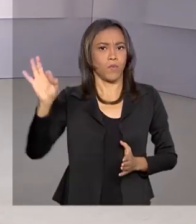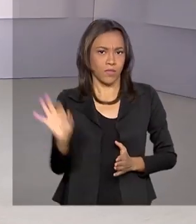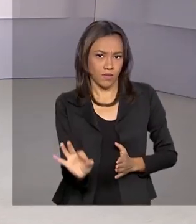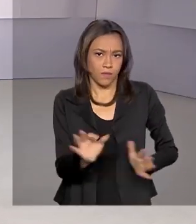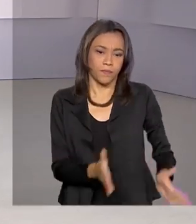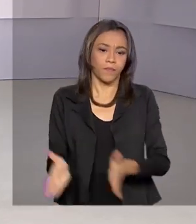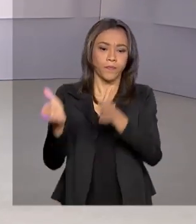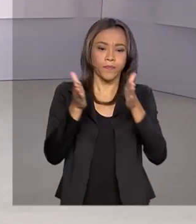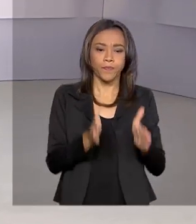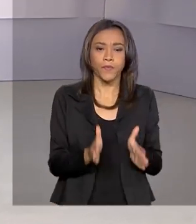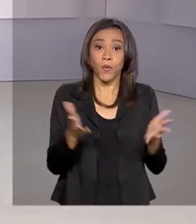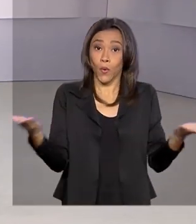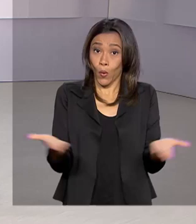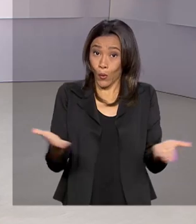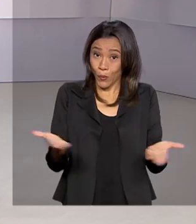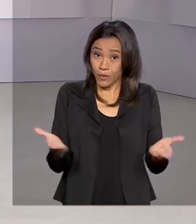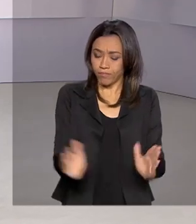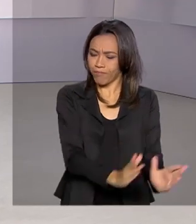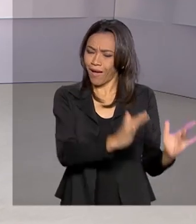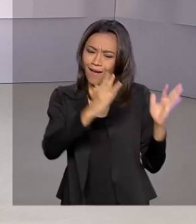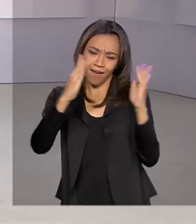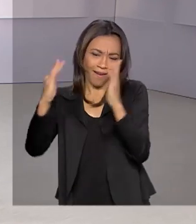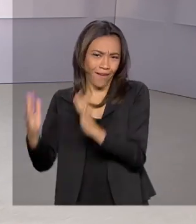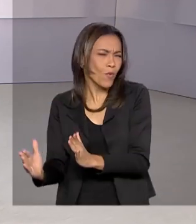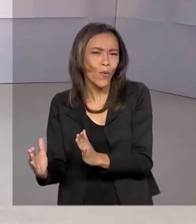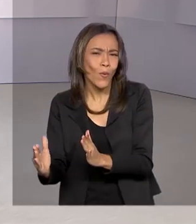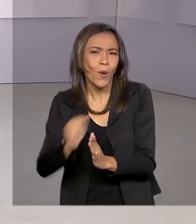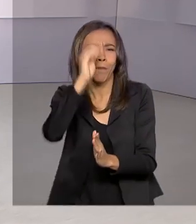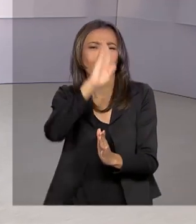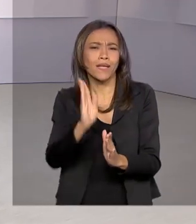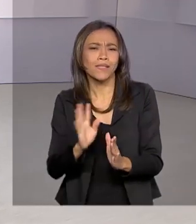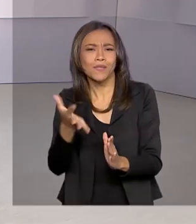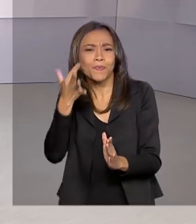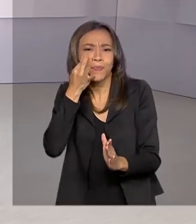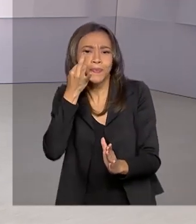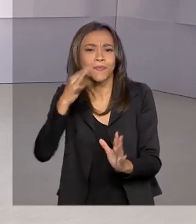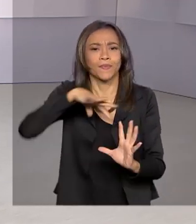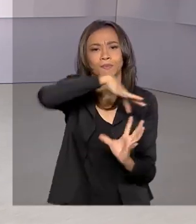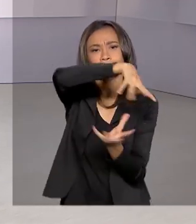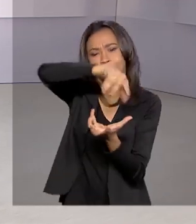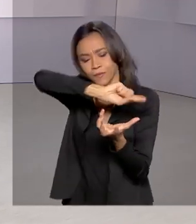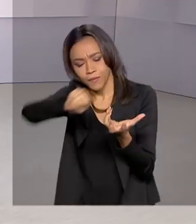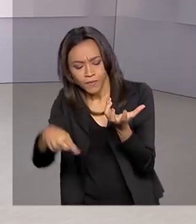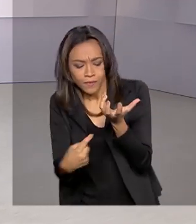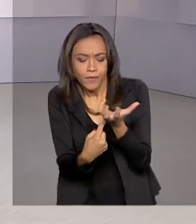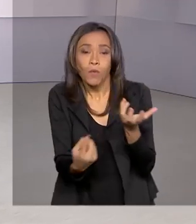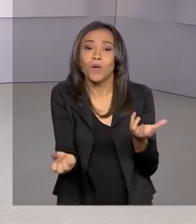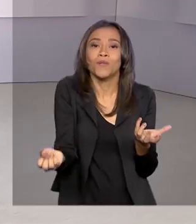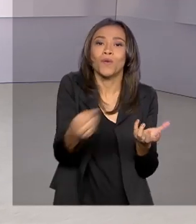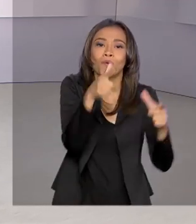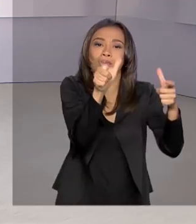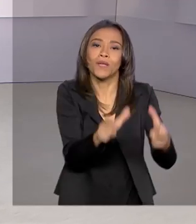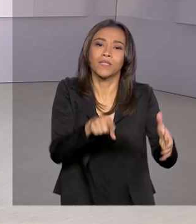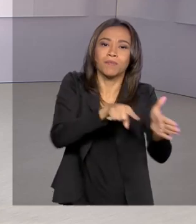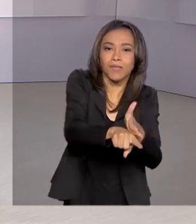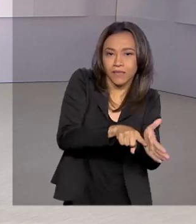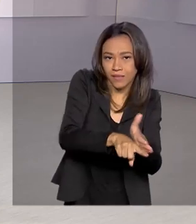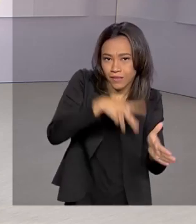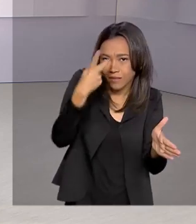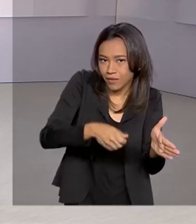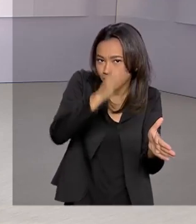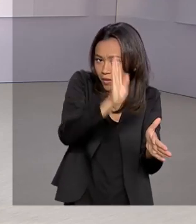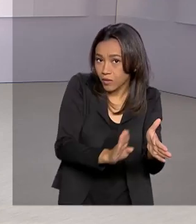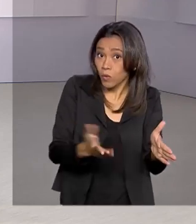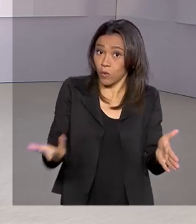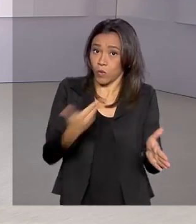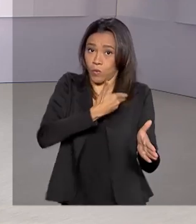Hoje na série Brasil na Antártica, vamos conhecer a nova base brasileira de pesquisa no continente gelado. O